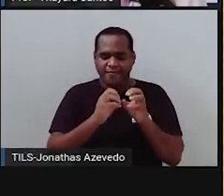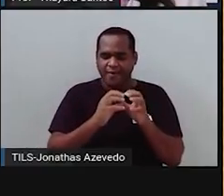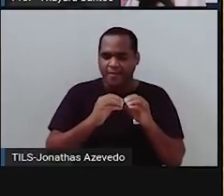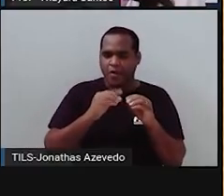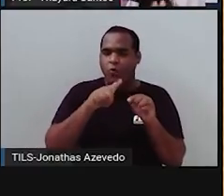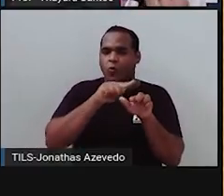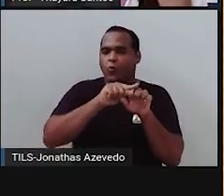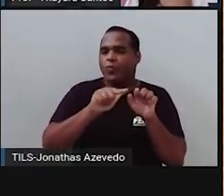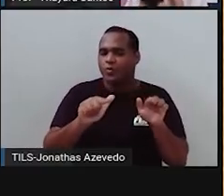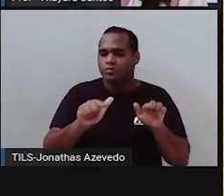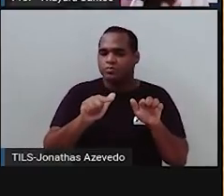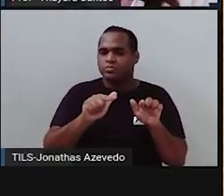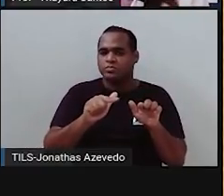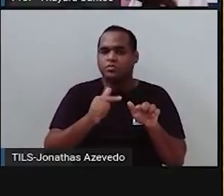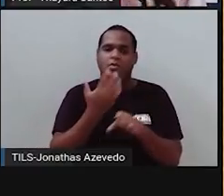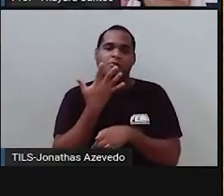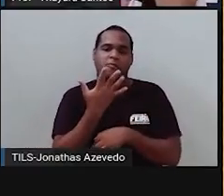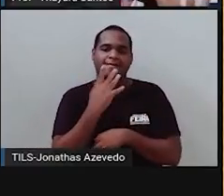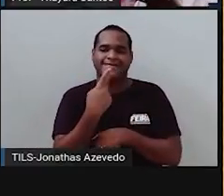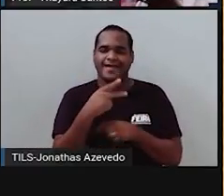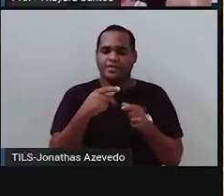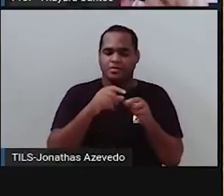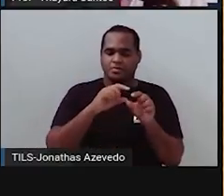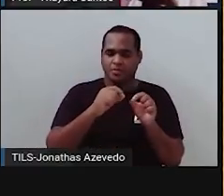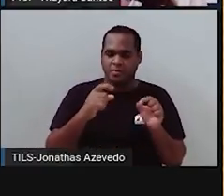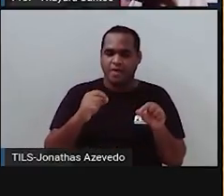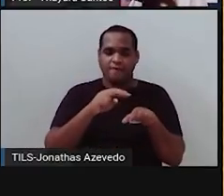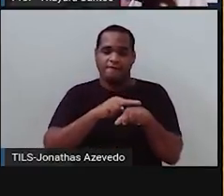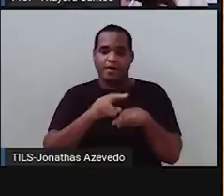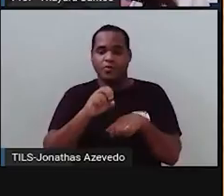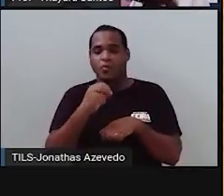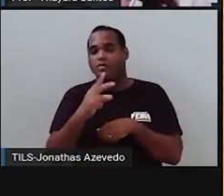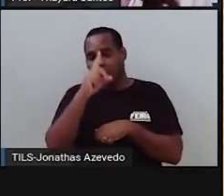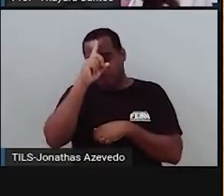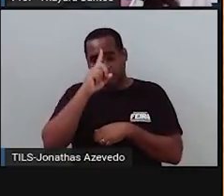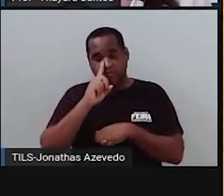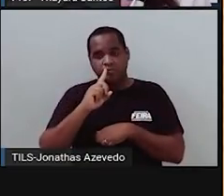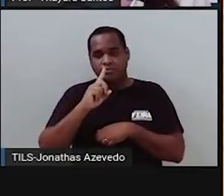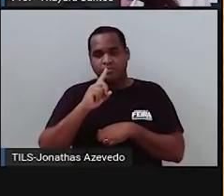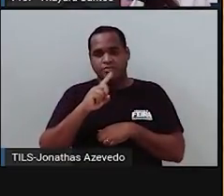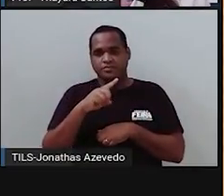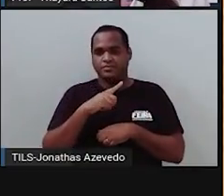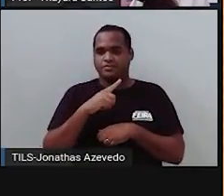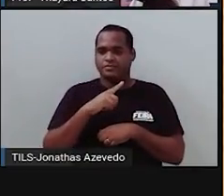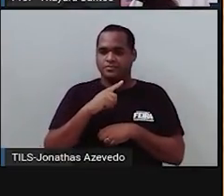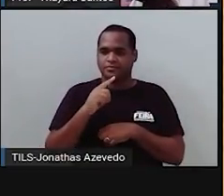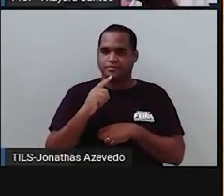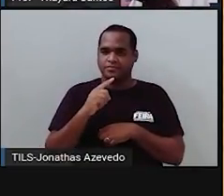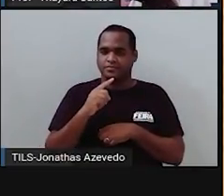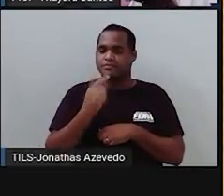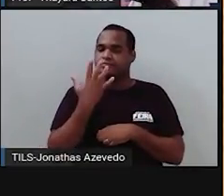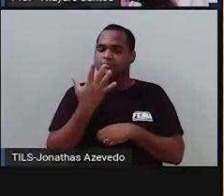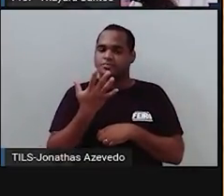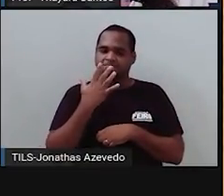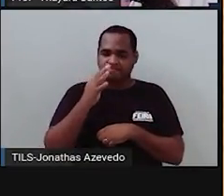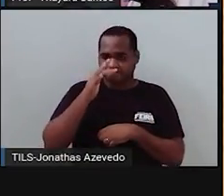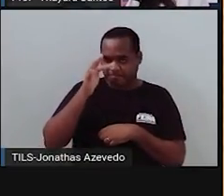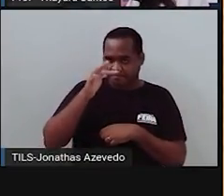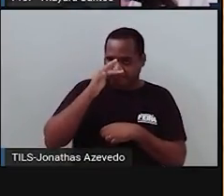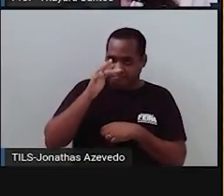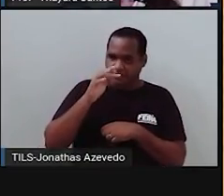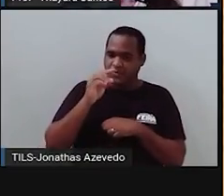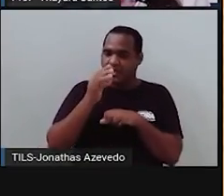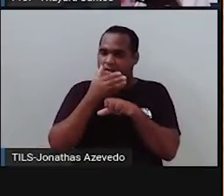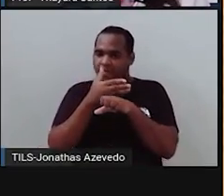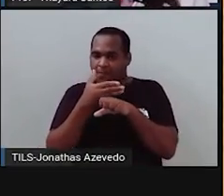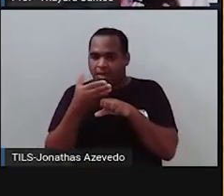aquela semente, a cor dessa semente, se ia ser verde ou amarela, a cor da flor, se ia ser